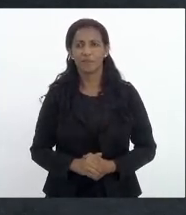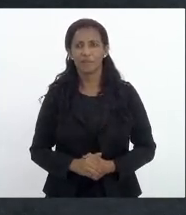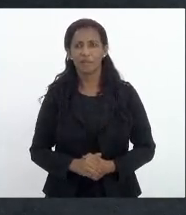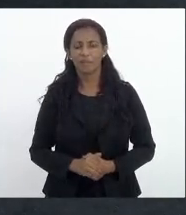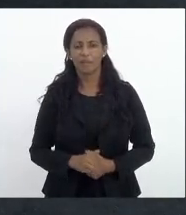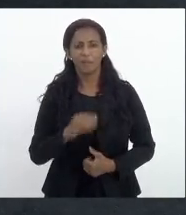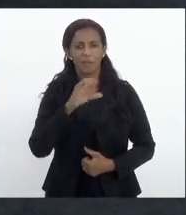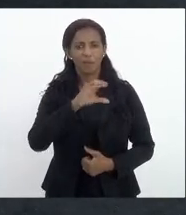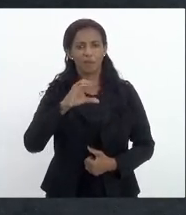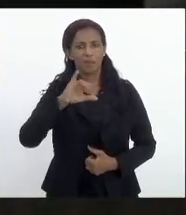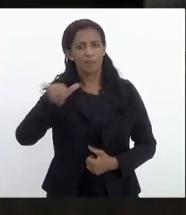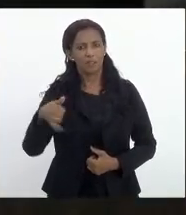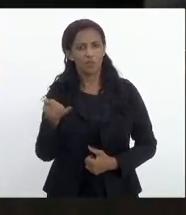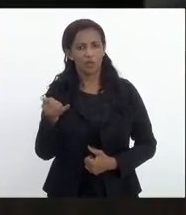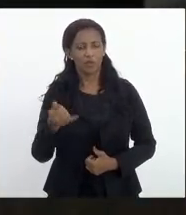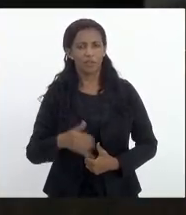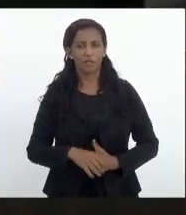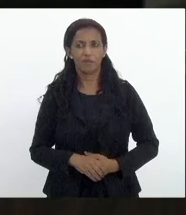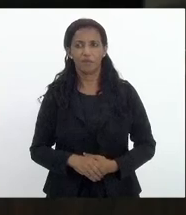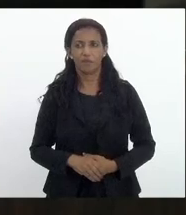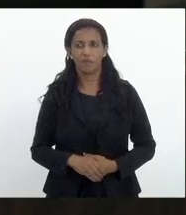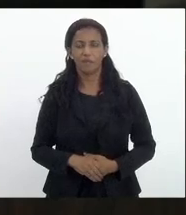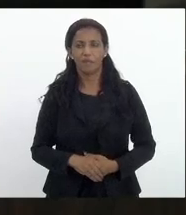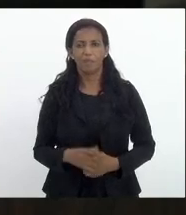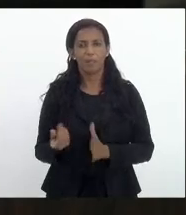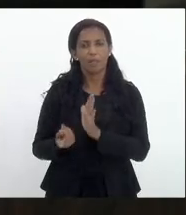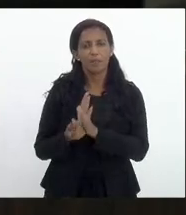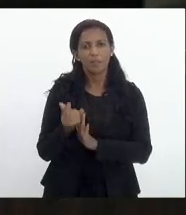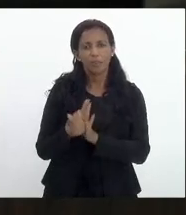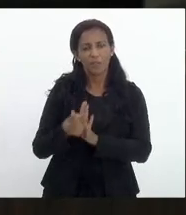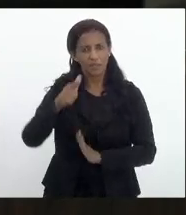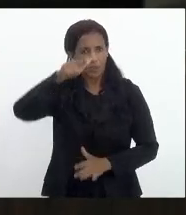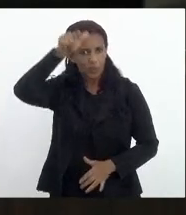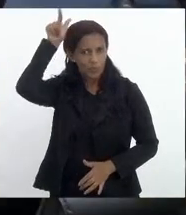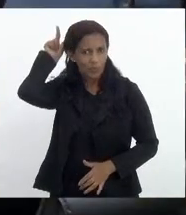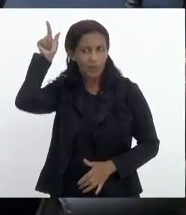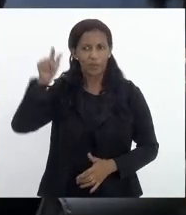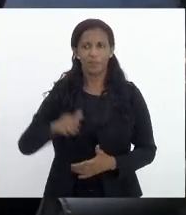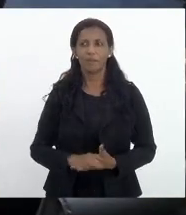parecer emitido pela CCJ pela comissão de tributação deputado Luiz Paulo